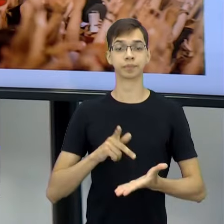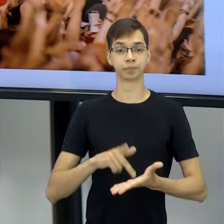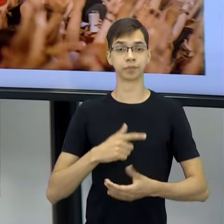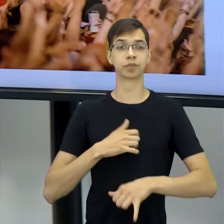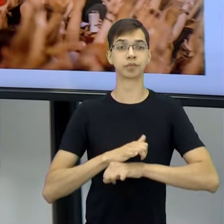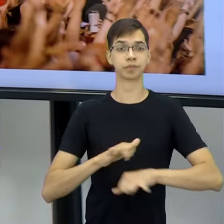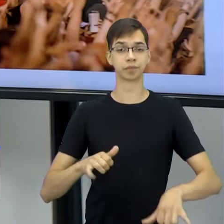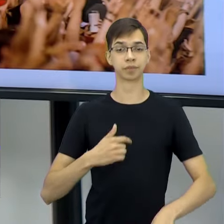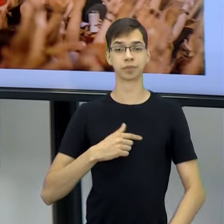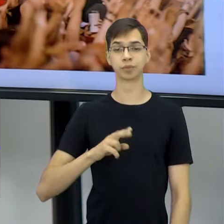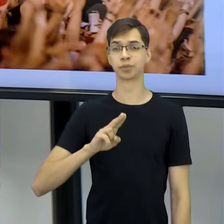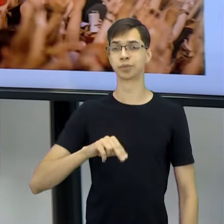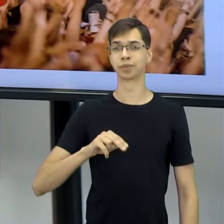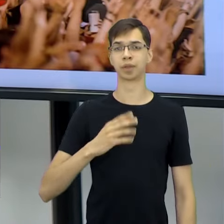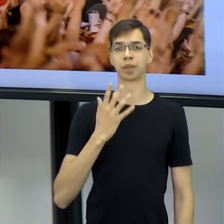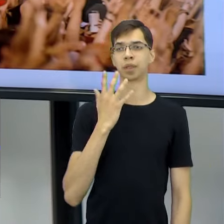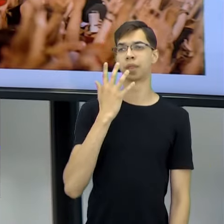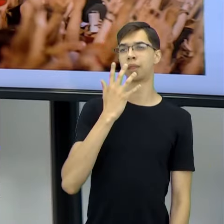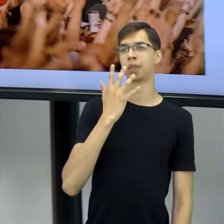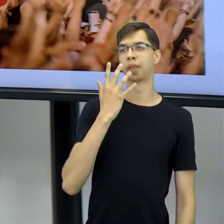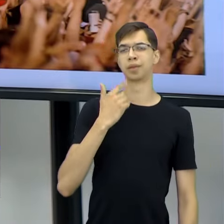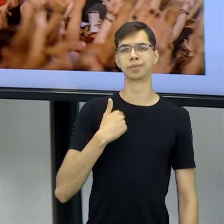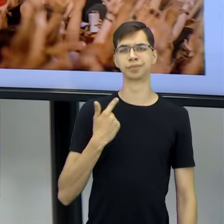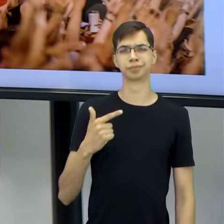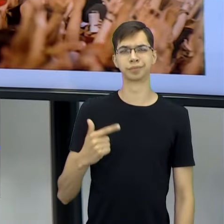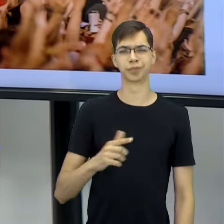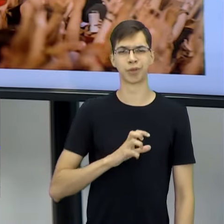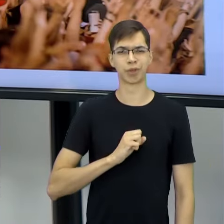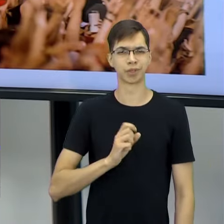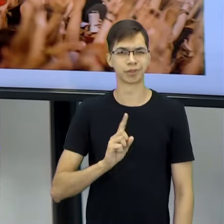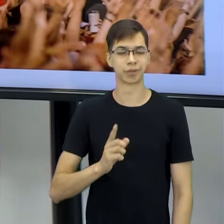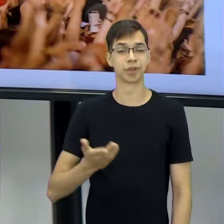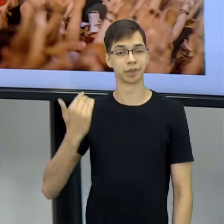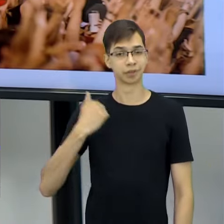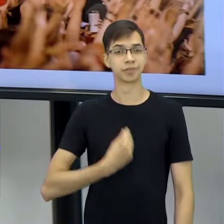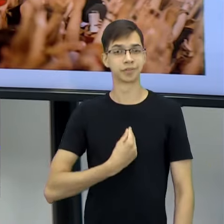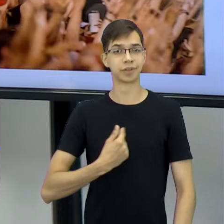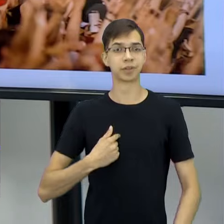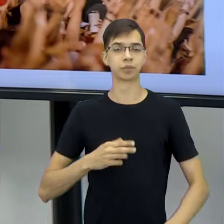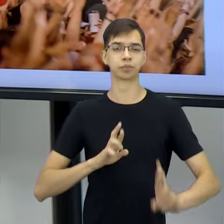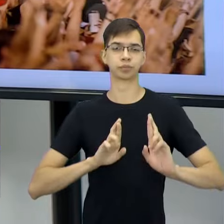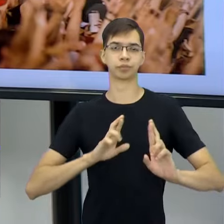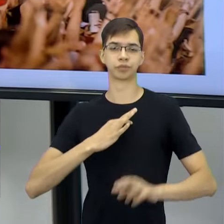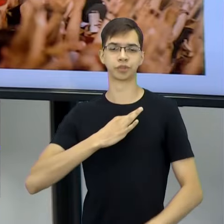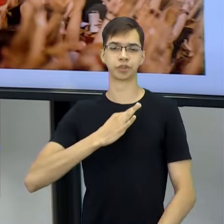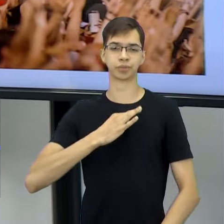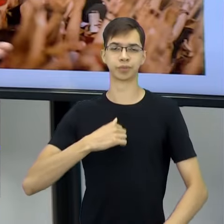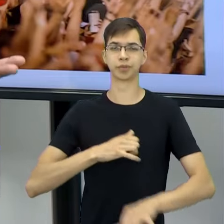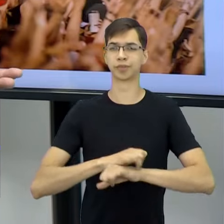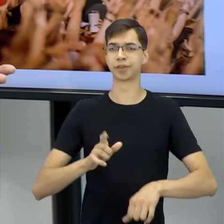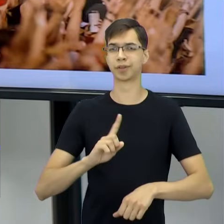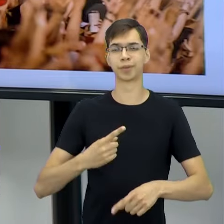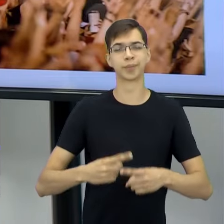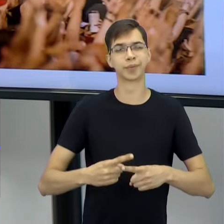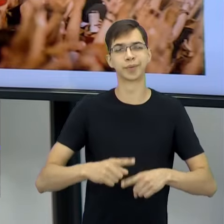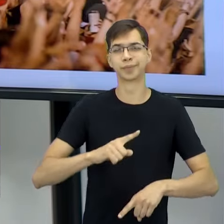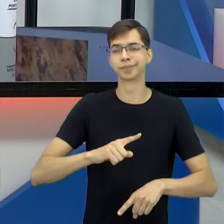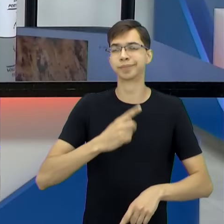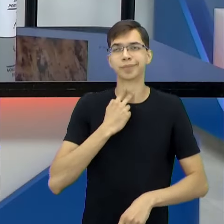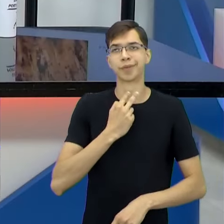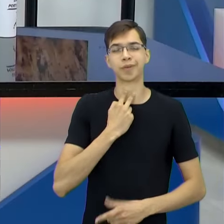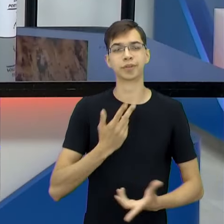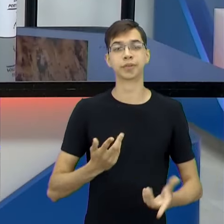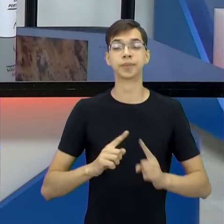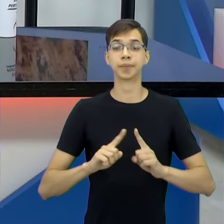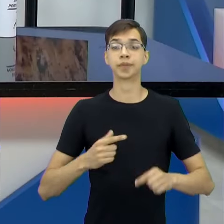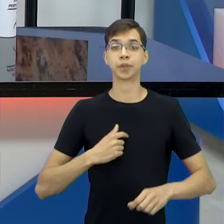paixão clubista. Em certo momento da minha vida, eu no embalo com os amigos lá, eu te torcia para um time, que eu não vou falar, porque ele não pode, não pode. É melhor não. Mas,